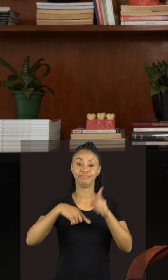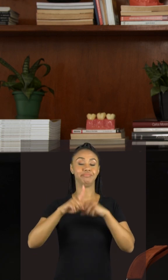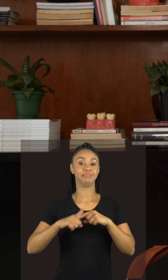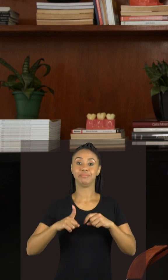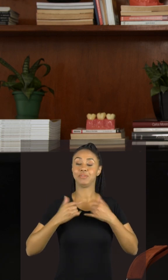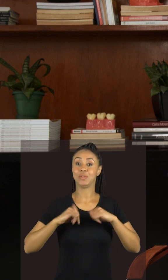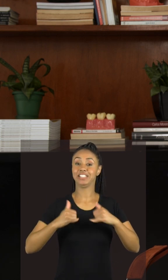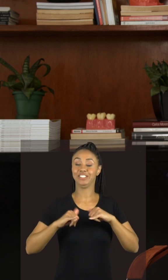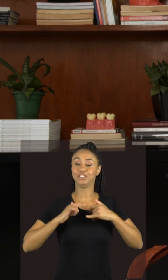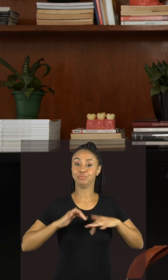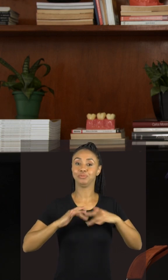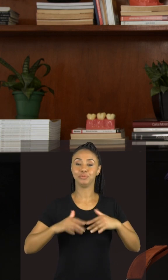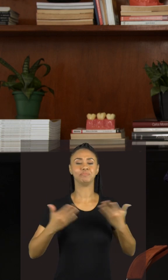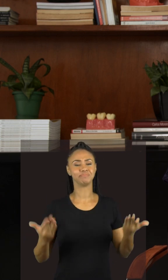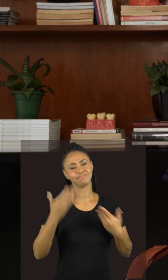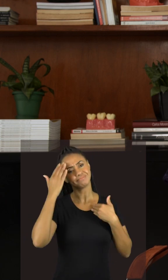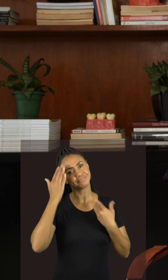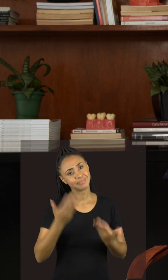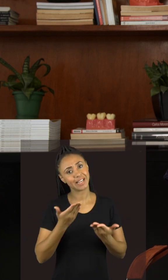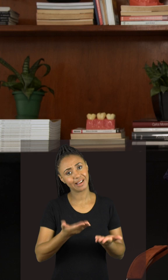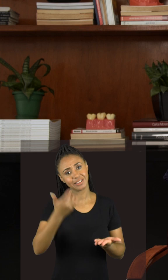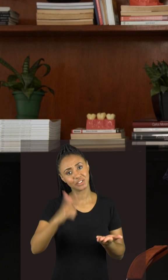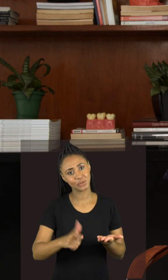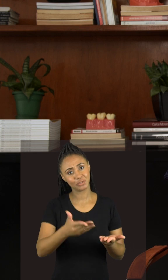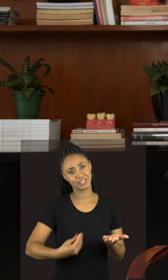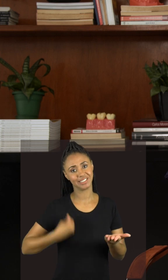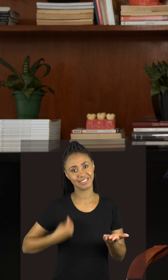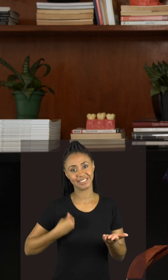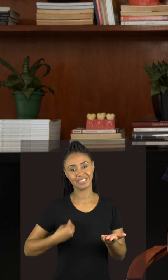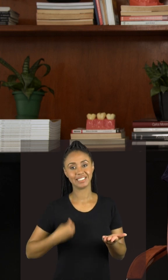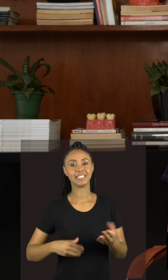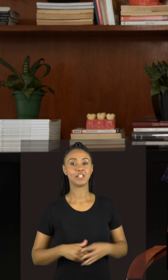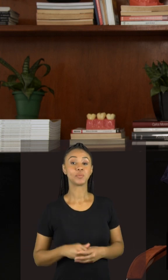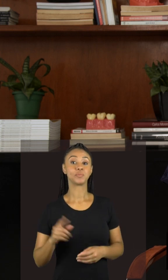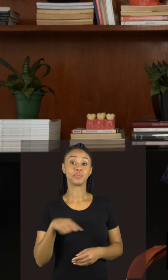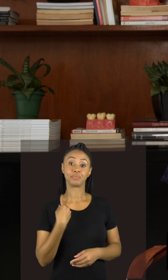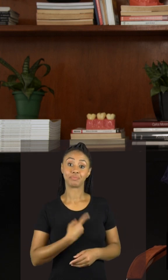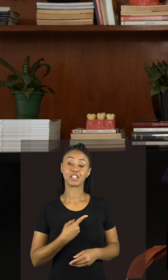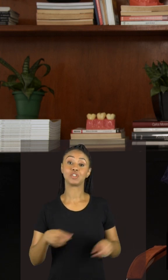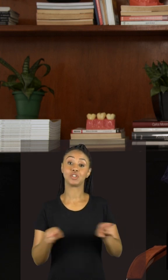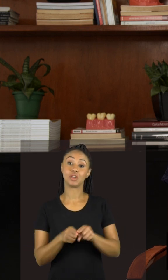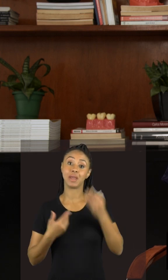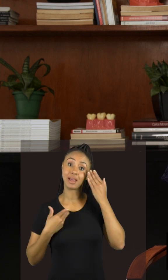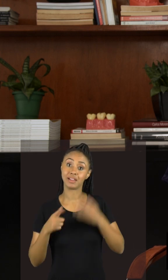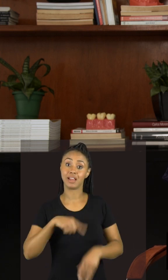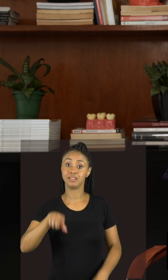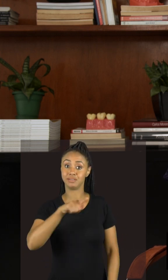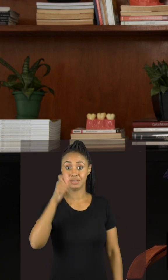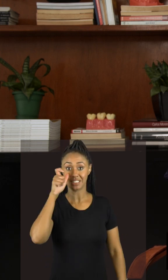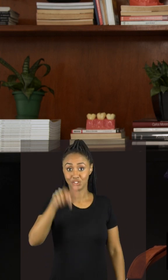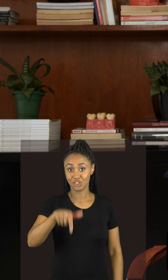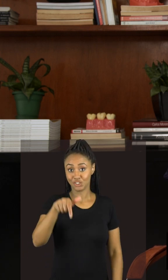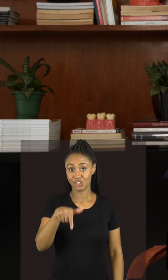todo o gás total Jefferson muito obrigado mais uma vez pela presença a gente agradece as pessoas que